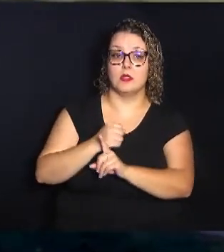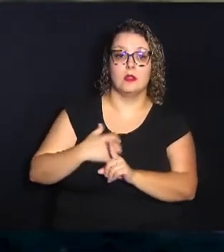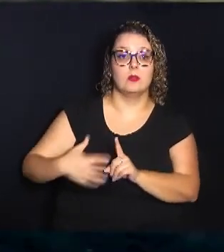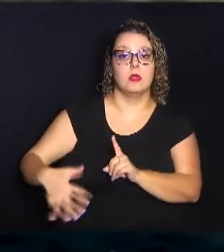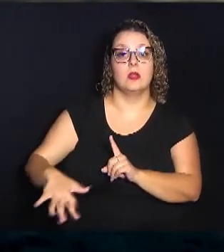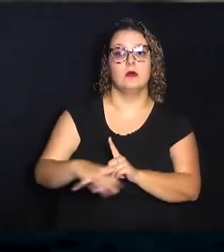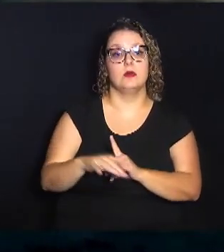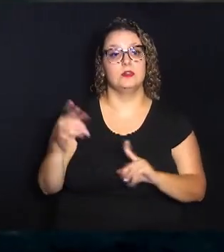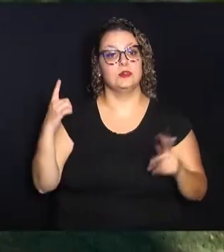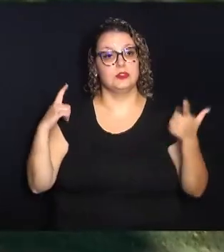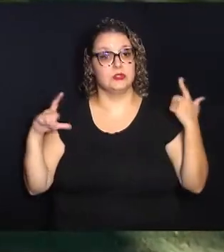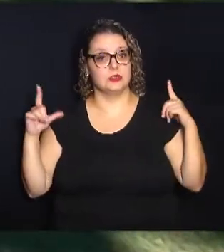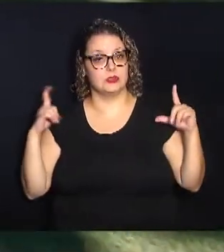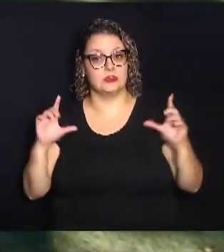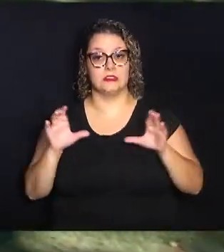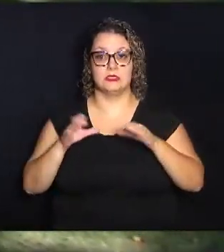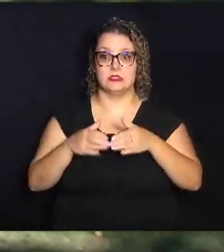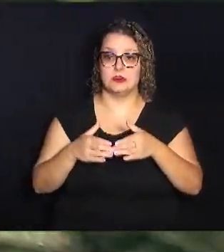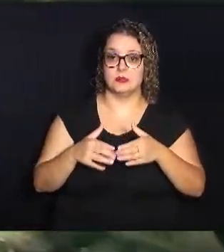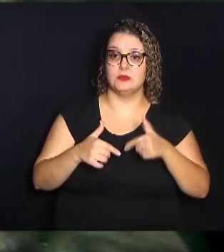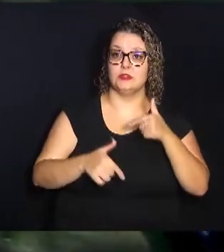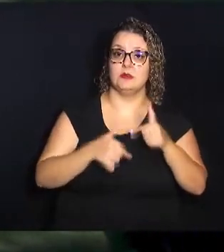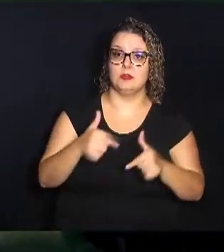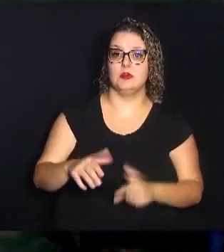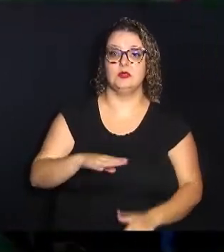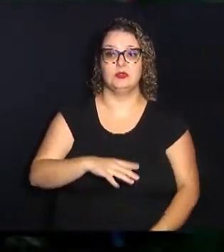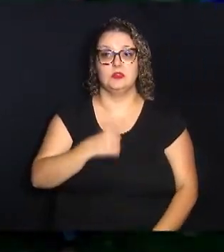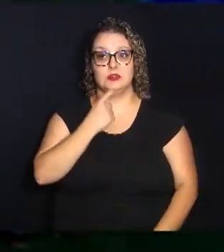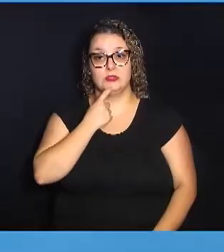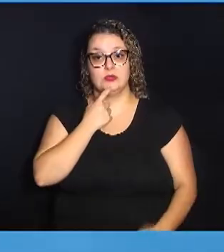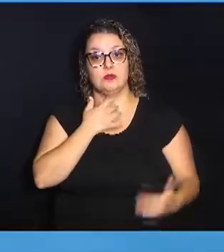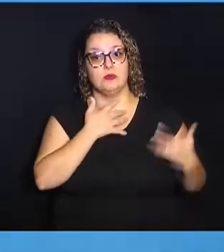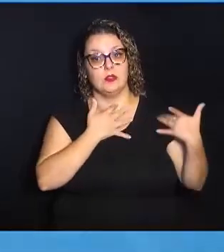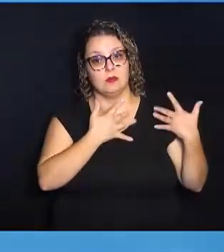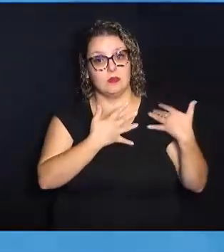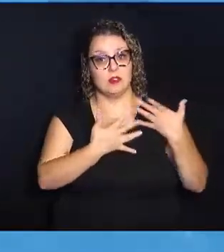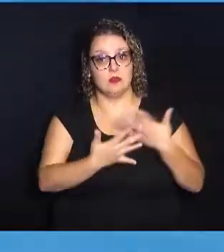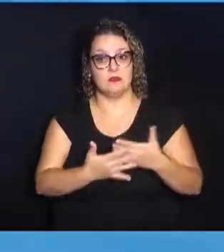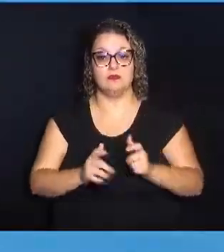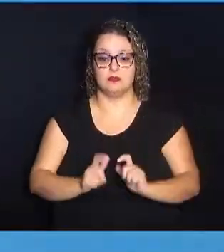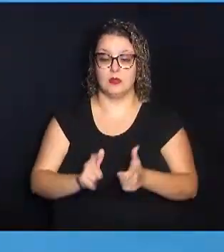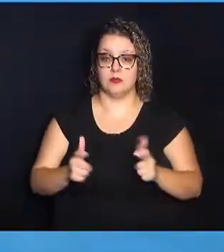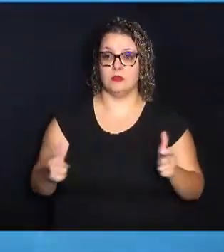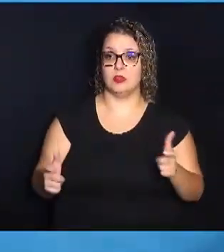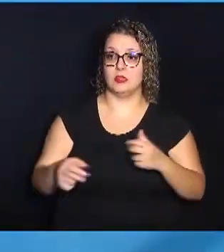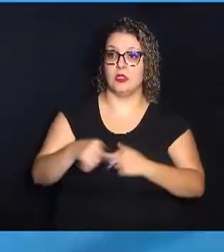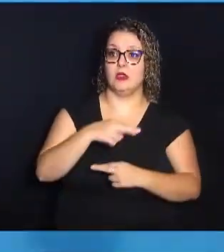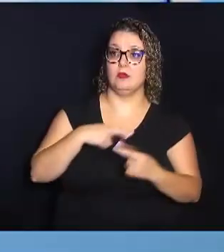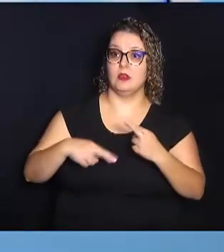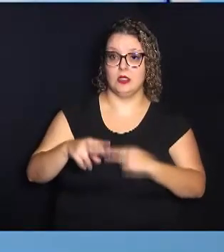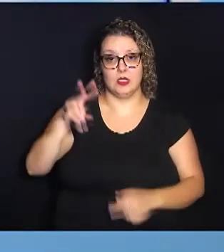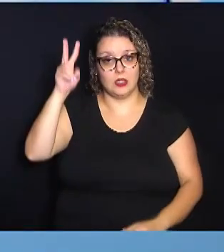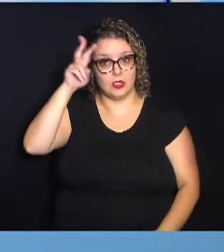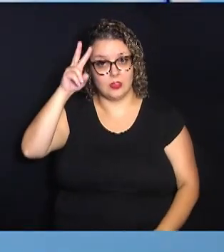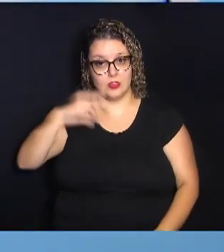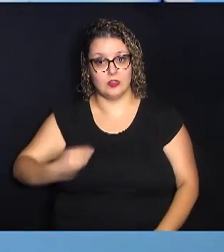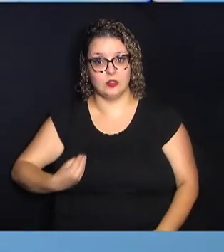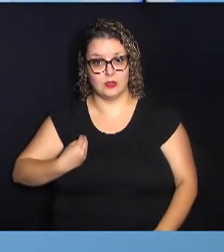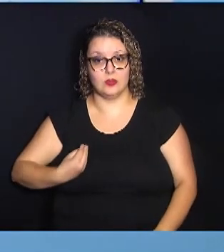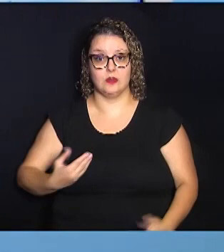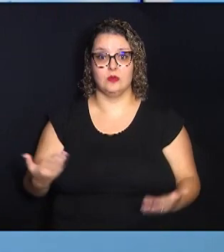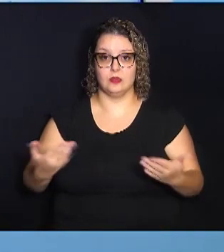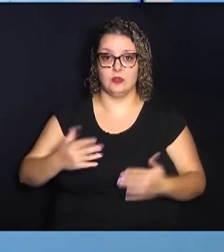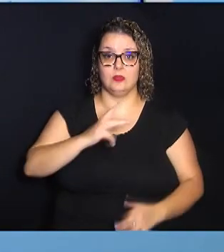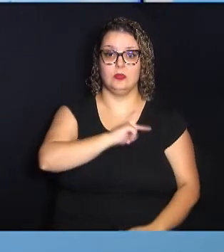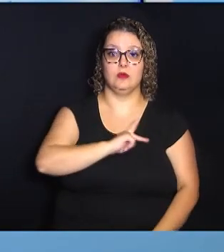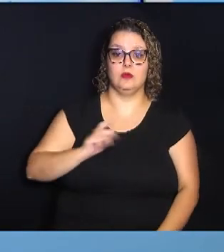lazer desse grupo de trabalhadores de Campinas. A trajetória de crescimento da associação está ligada à história da vida do atual presidente,